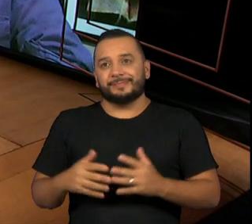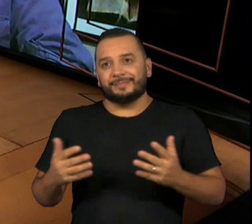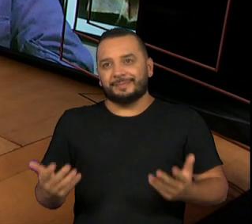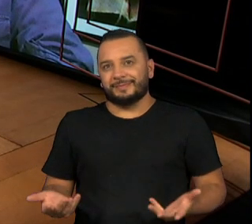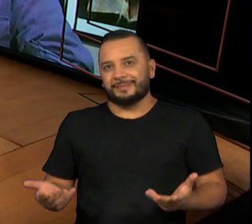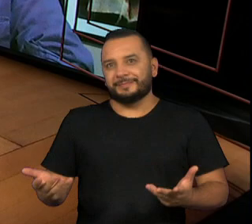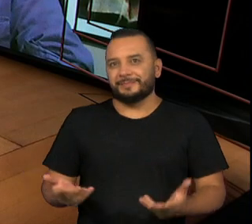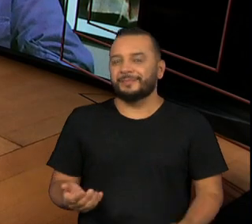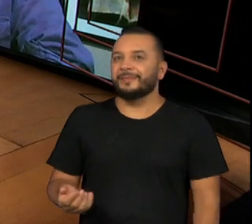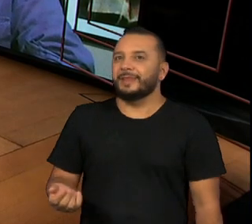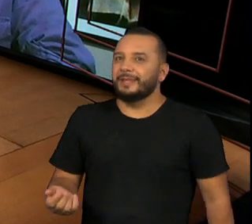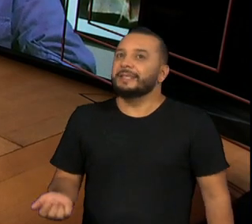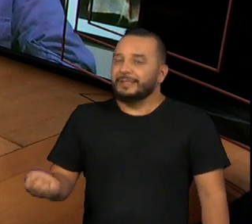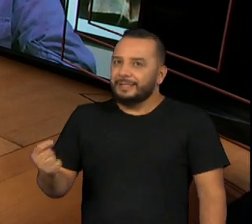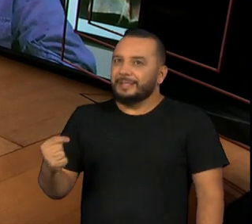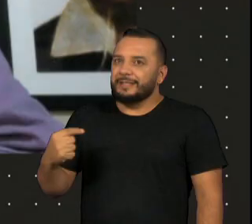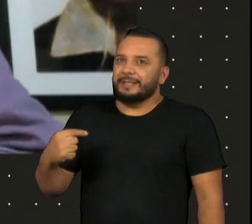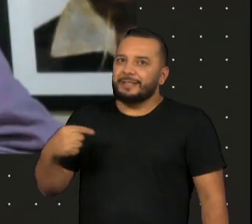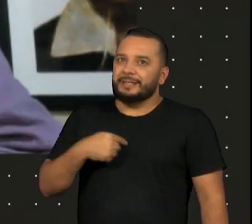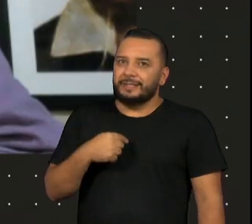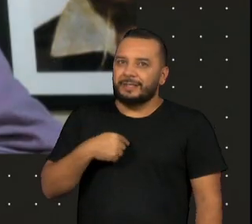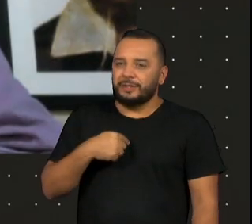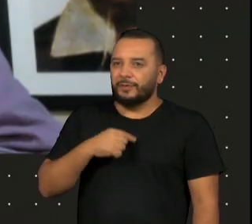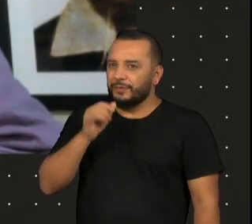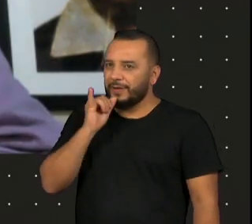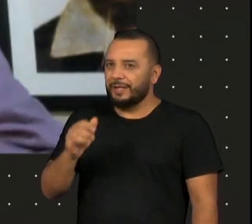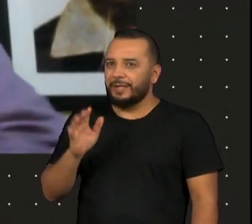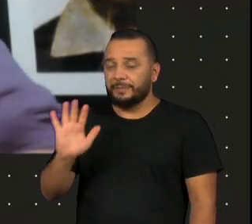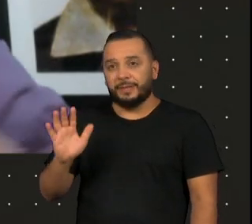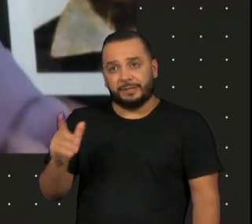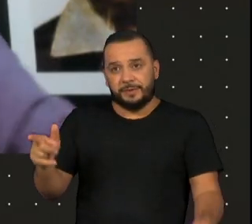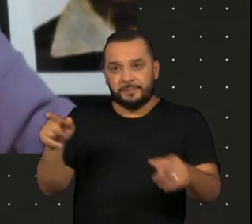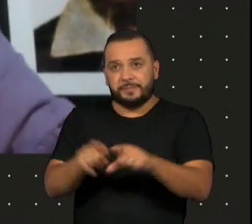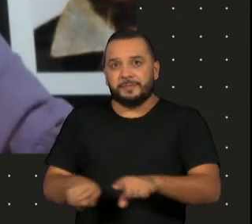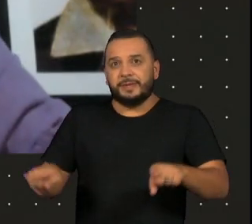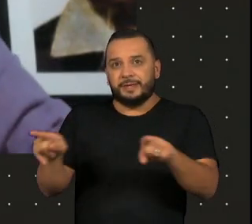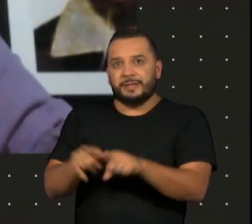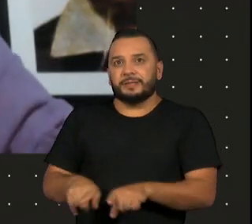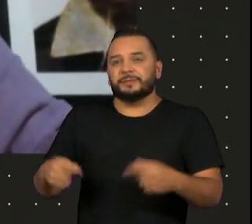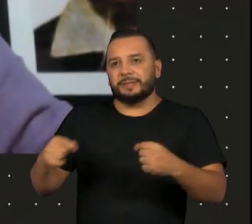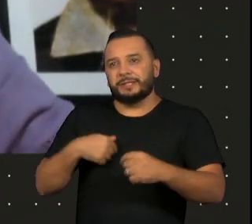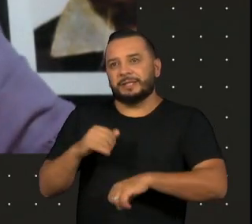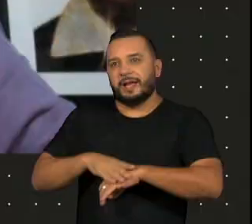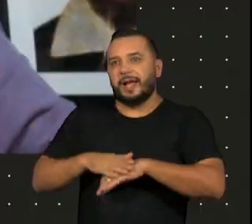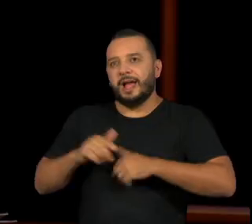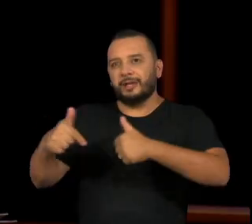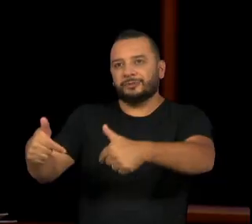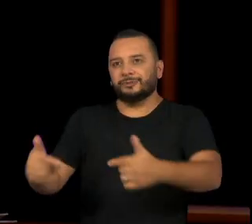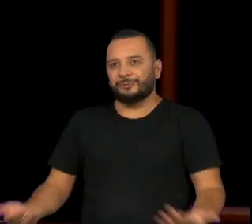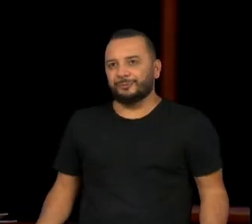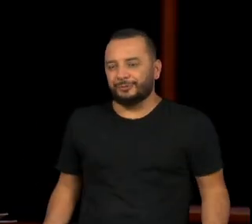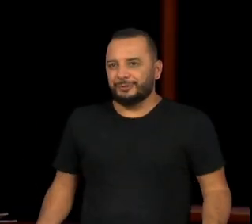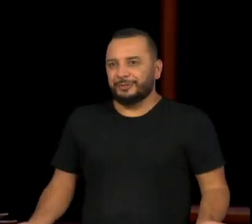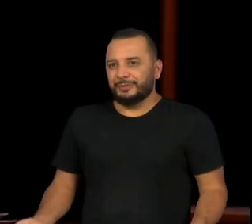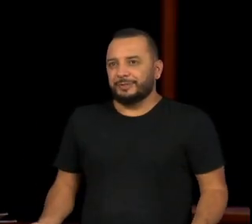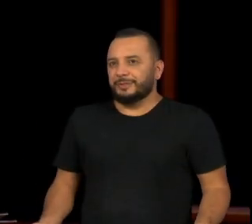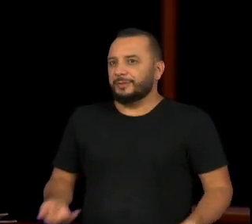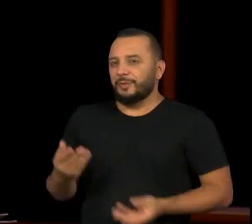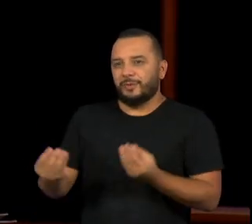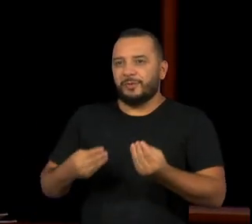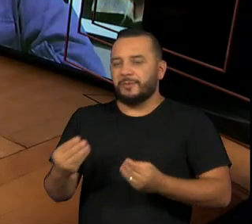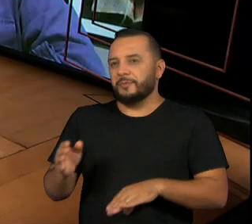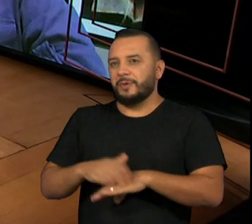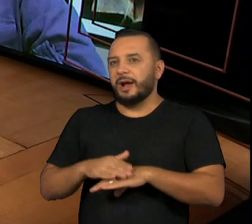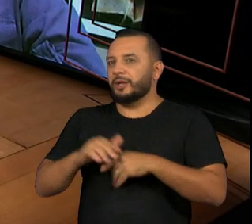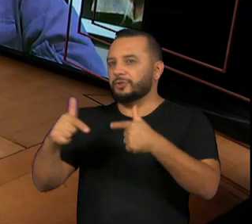eu citei aqui o Brecht antes e é a mesma coisa, quer dizer, eu acho que você tem que tentar inocular uma atitude, né? Essa atitude de